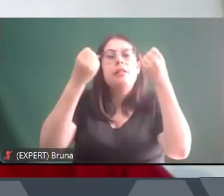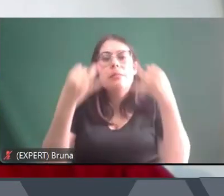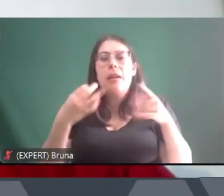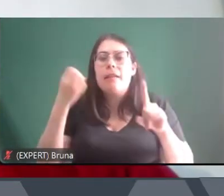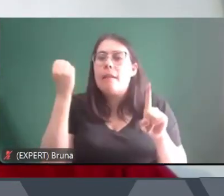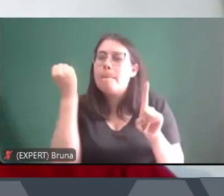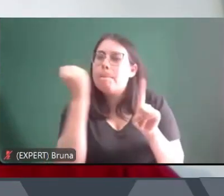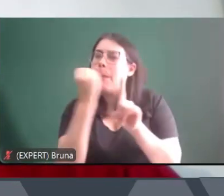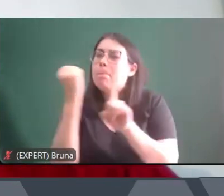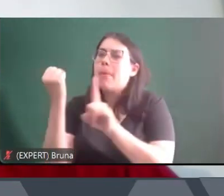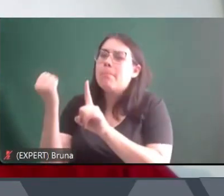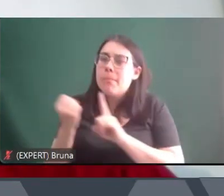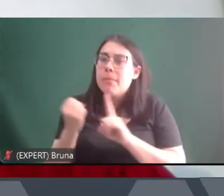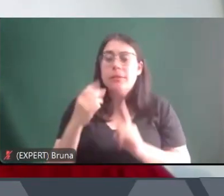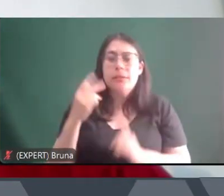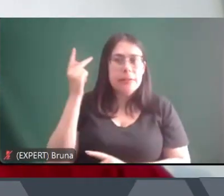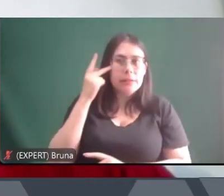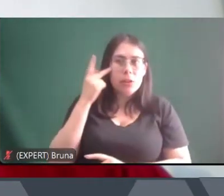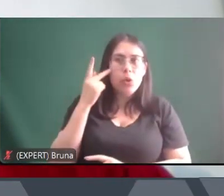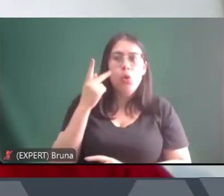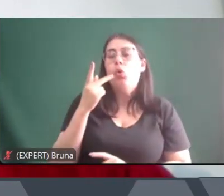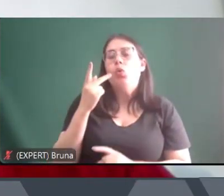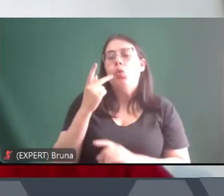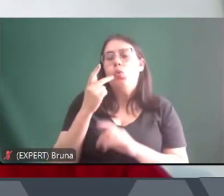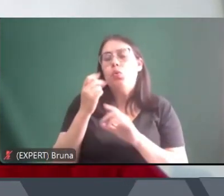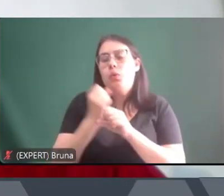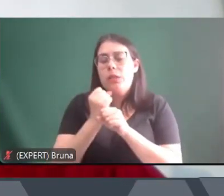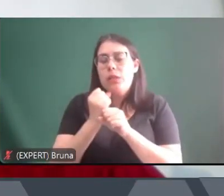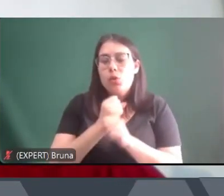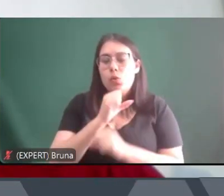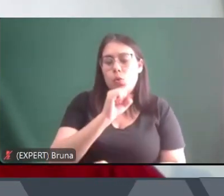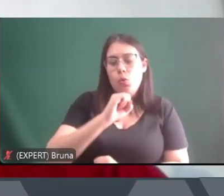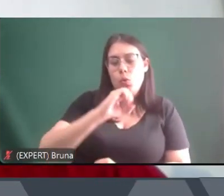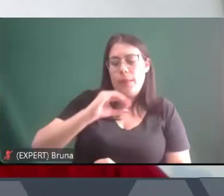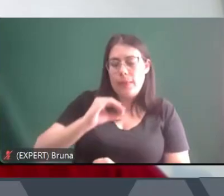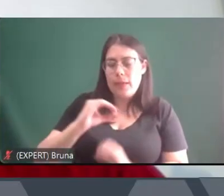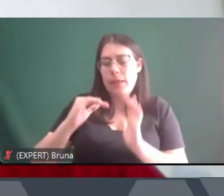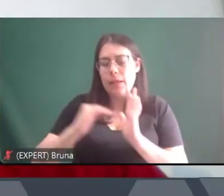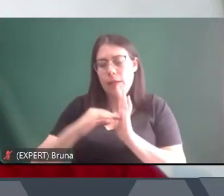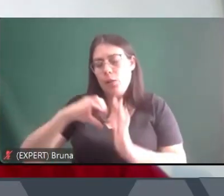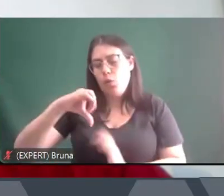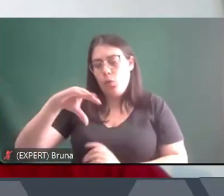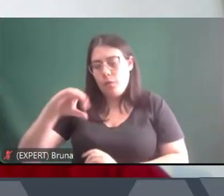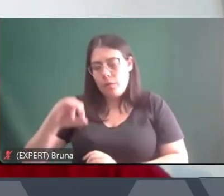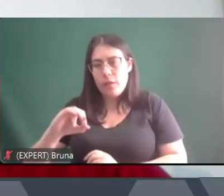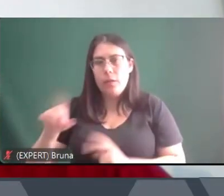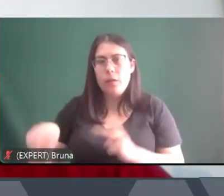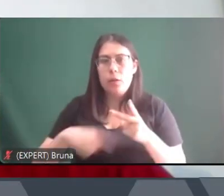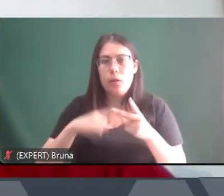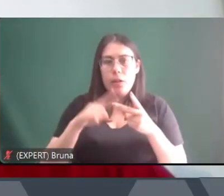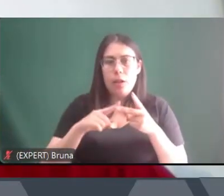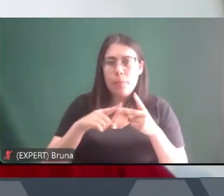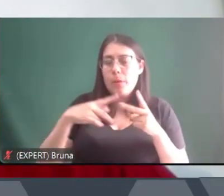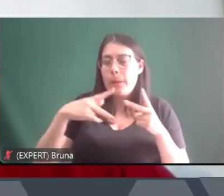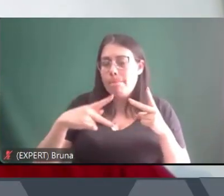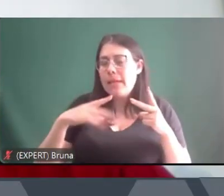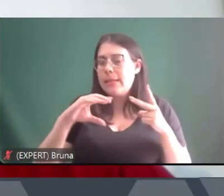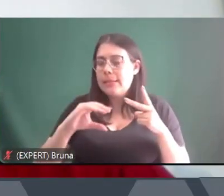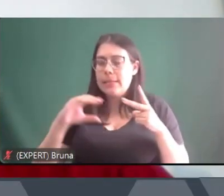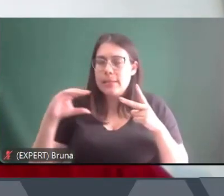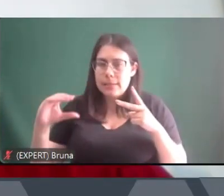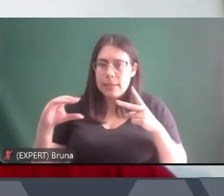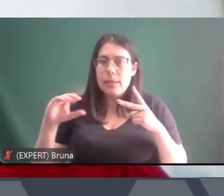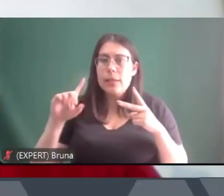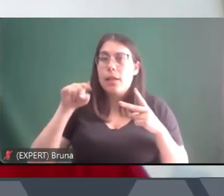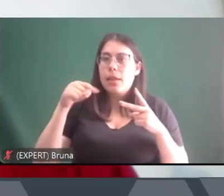90, nos anos 80 e 90. Depois eu escrevi um livro sobre o PCC, que se chama Guerra, com a minha colega Camila